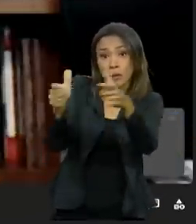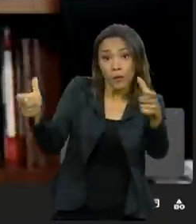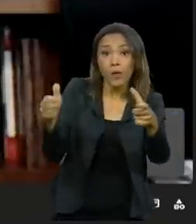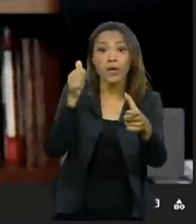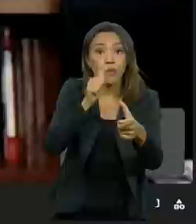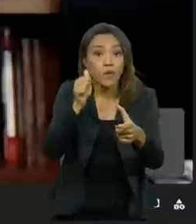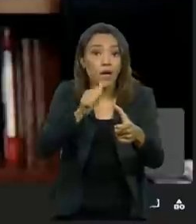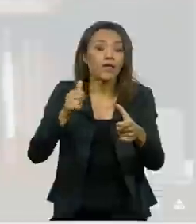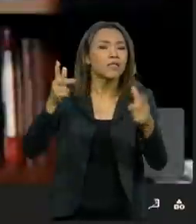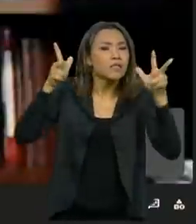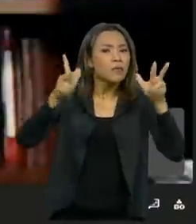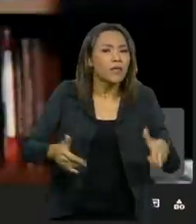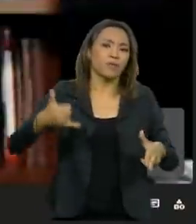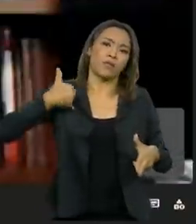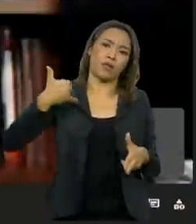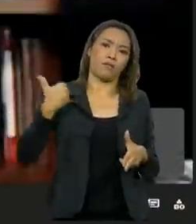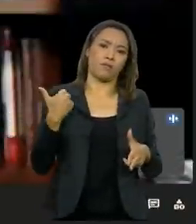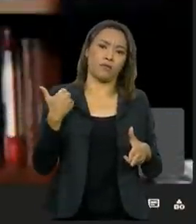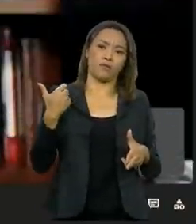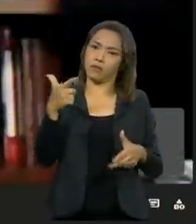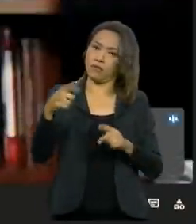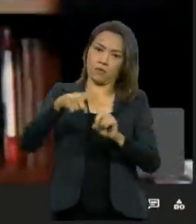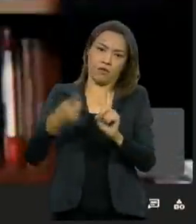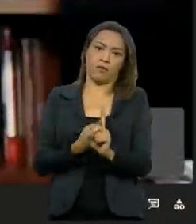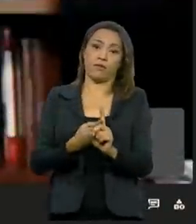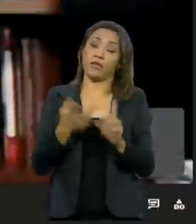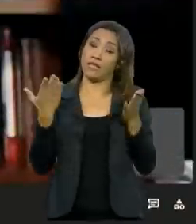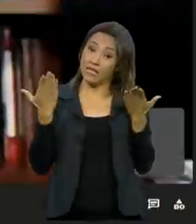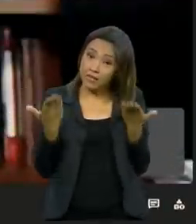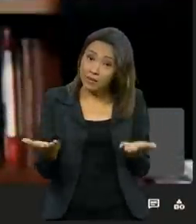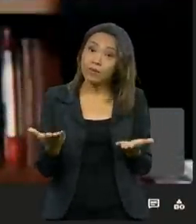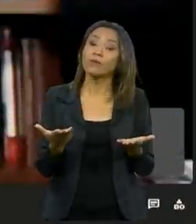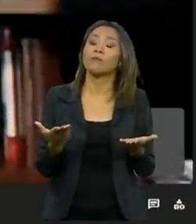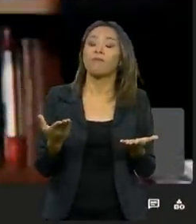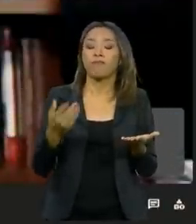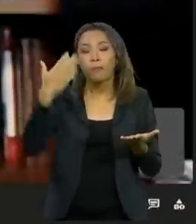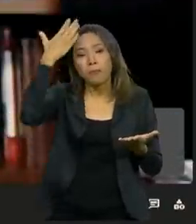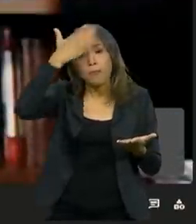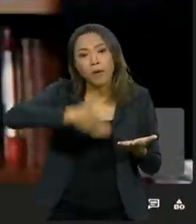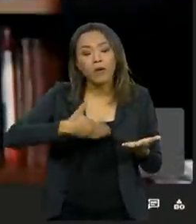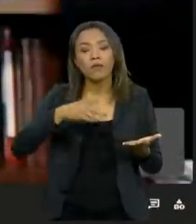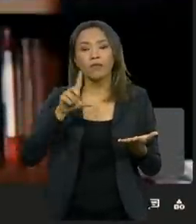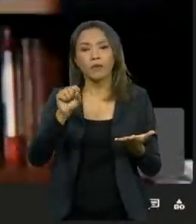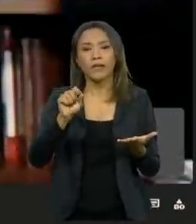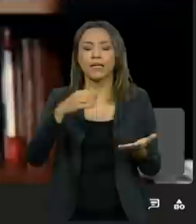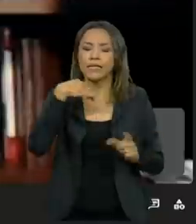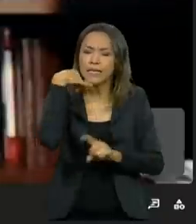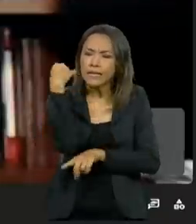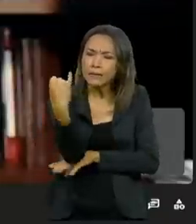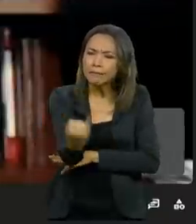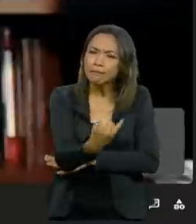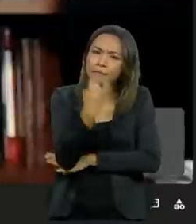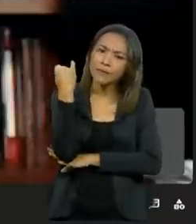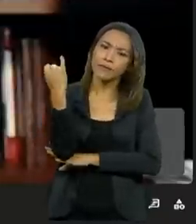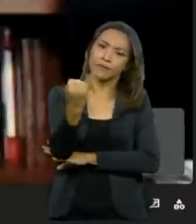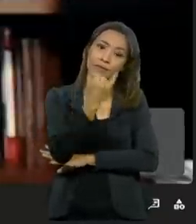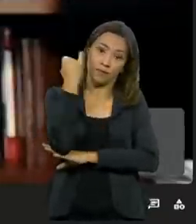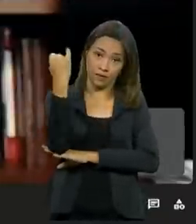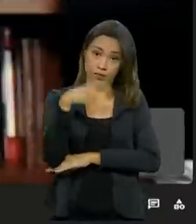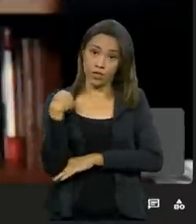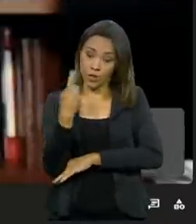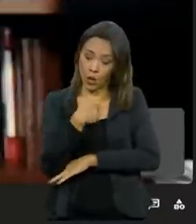de igual faixa etária. Esse, por si só, é um fator que destaca a relevância de tentarmos